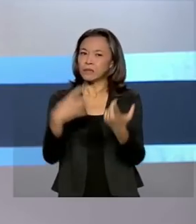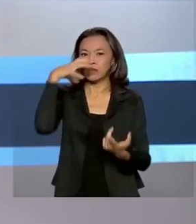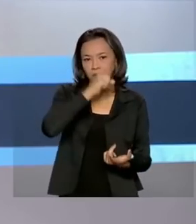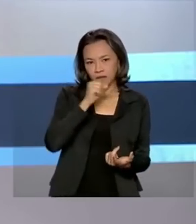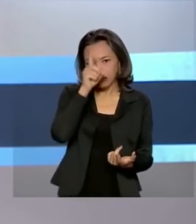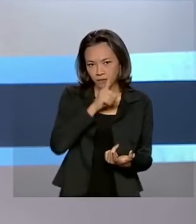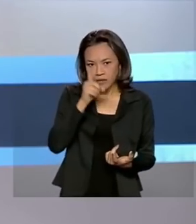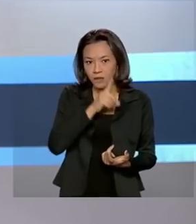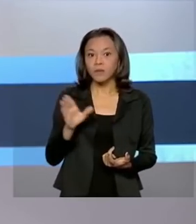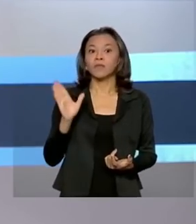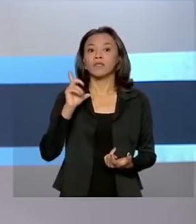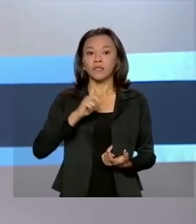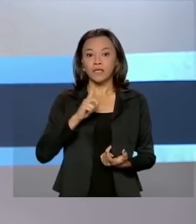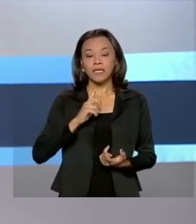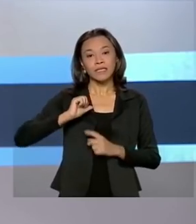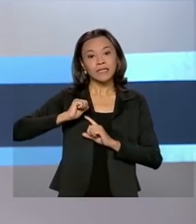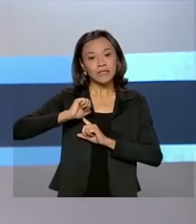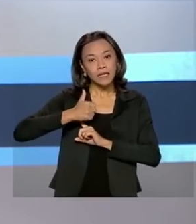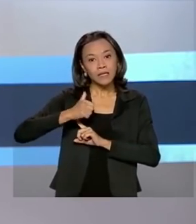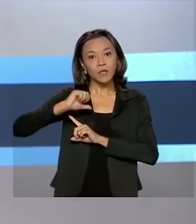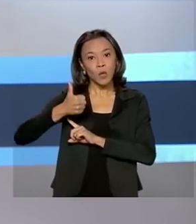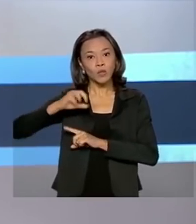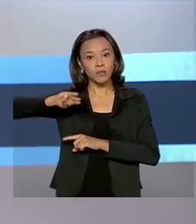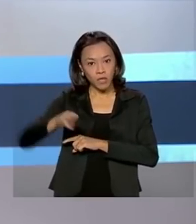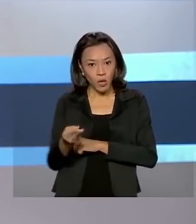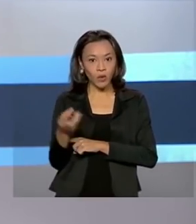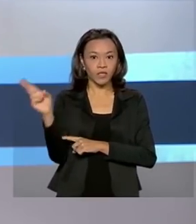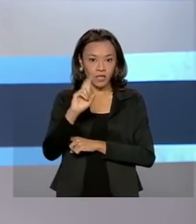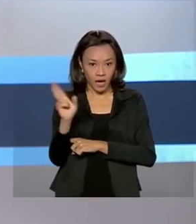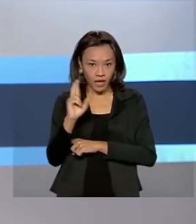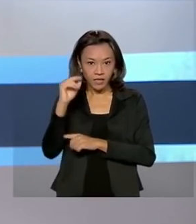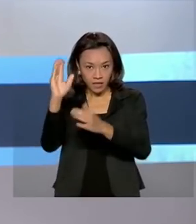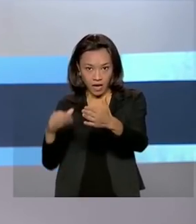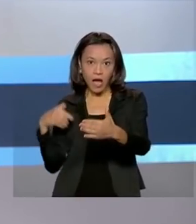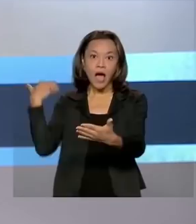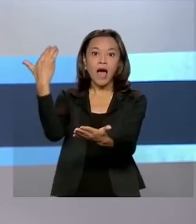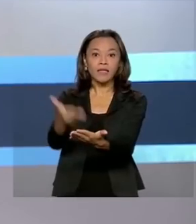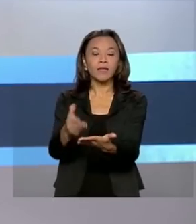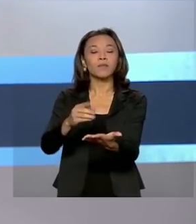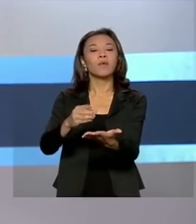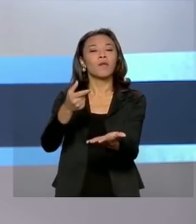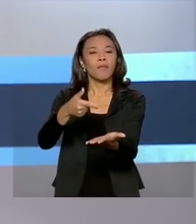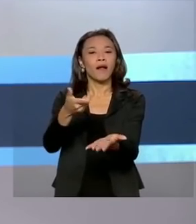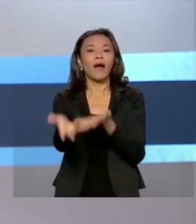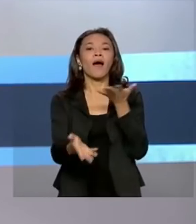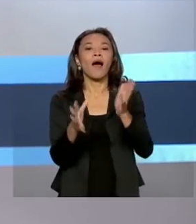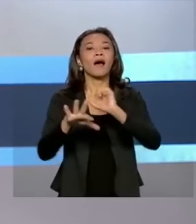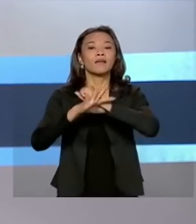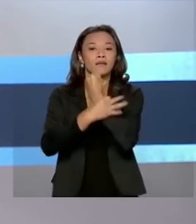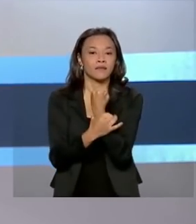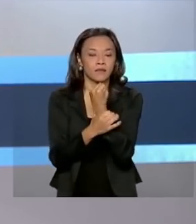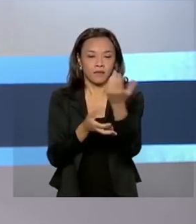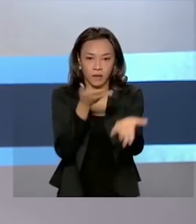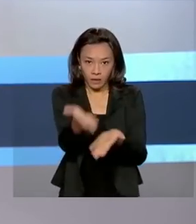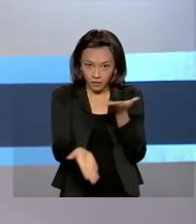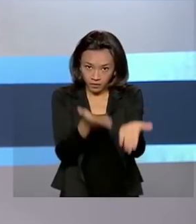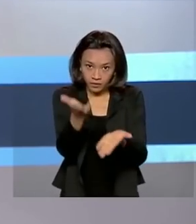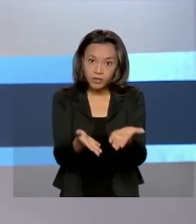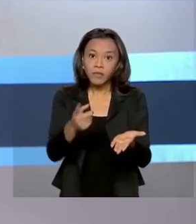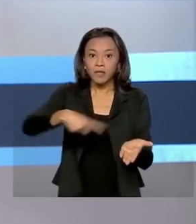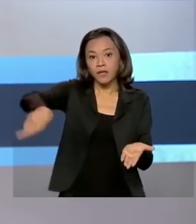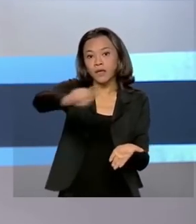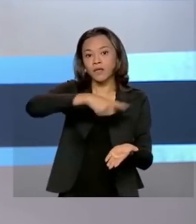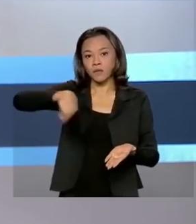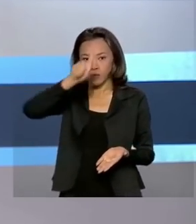quase 111 milhões de reais até o ano que vem para garantir o atendimento com horário estendido. O ministro